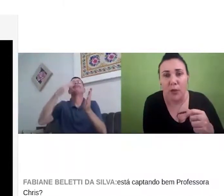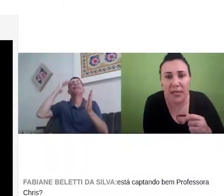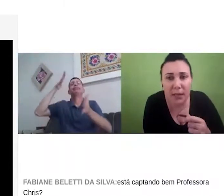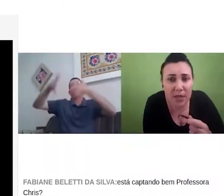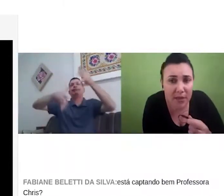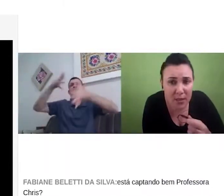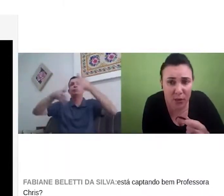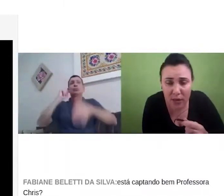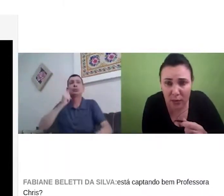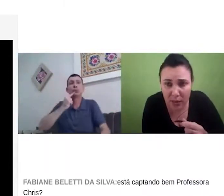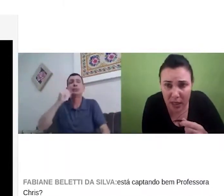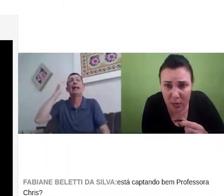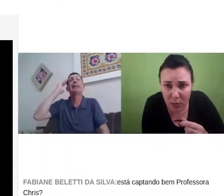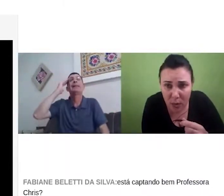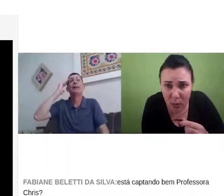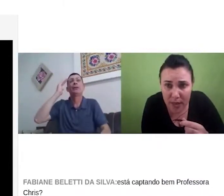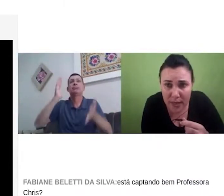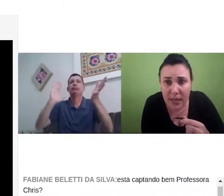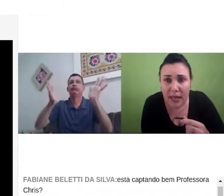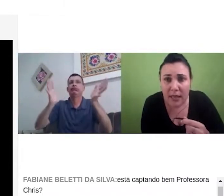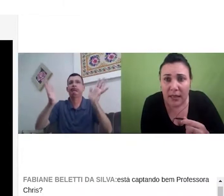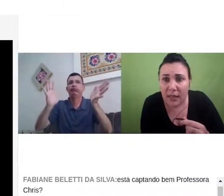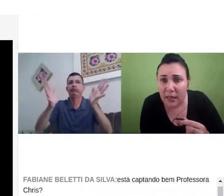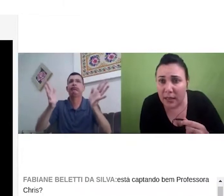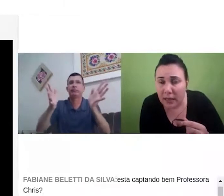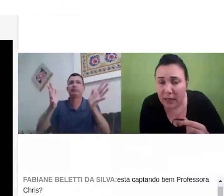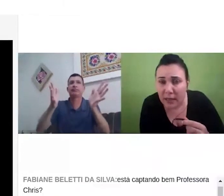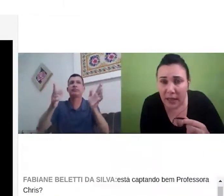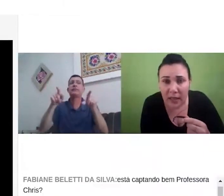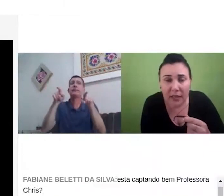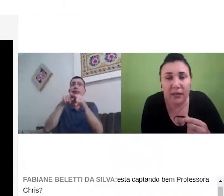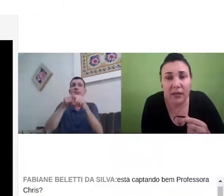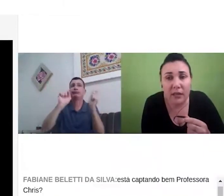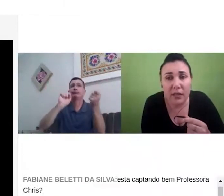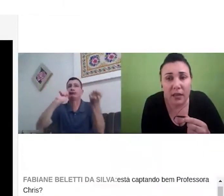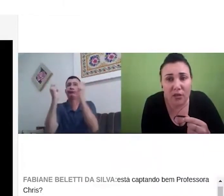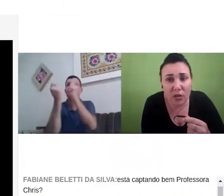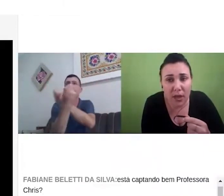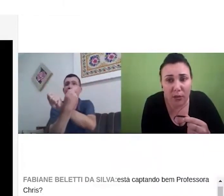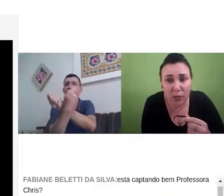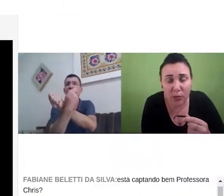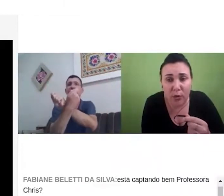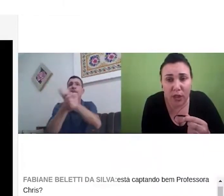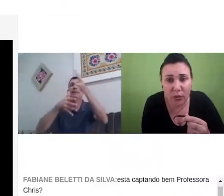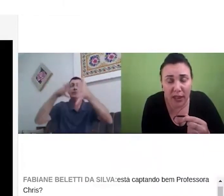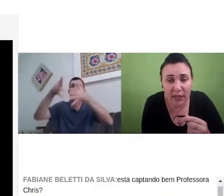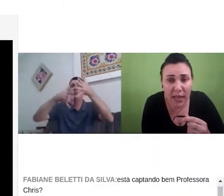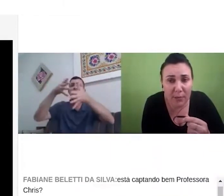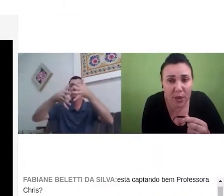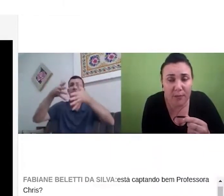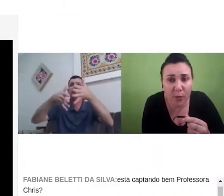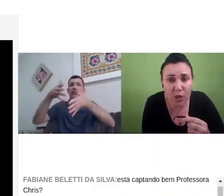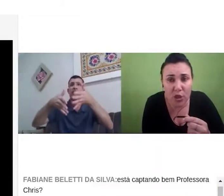Por exemplo, às vezes, quando tem um texto, alguma coisa, né, é chamado o tradutor